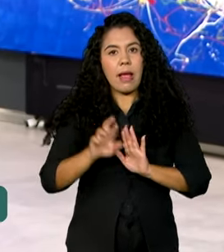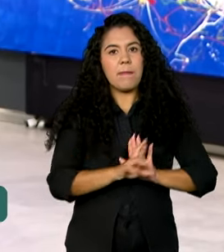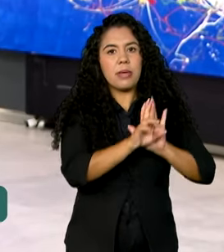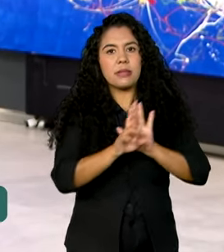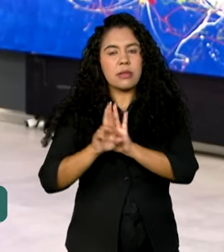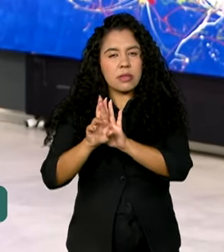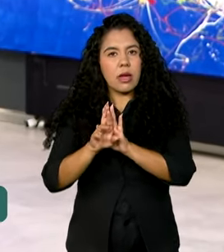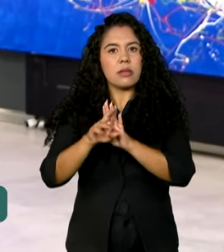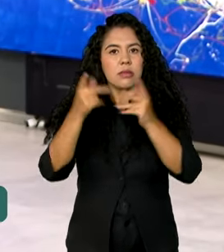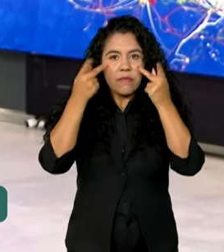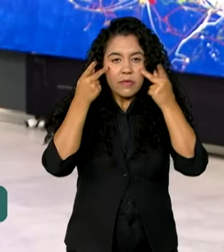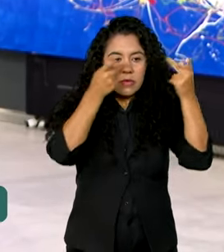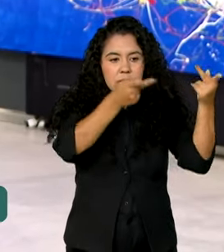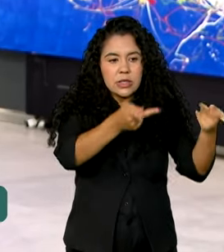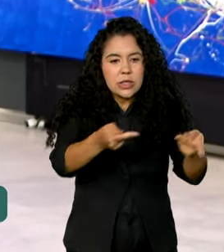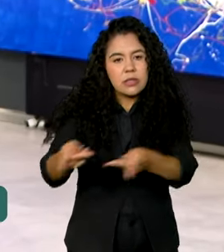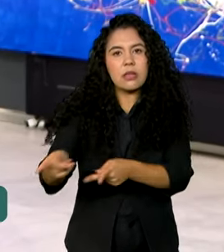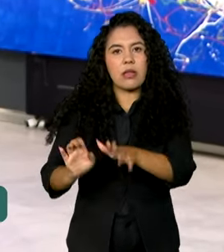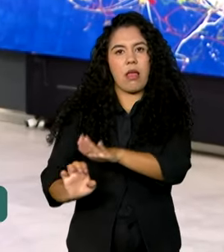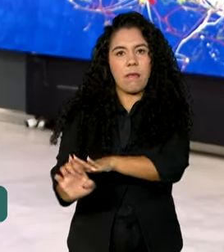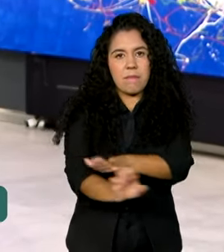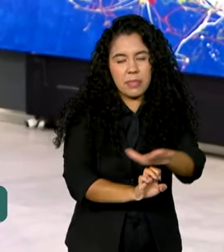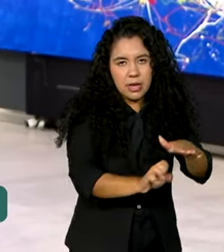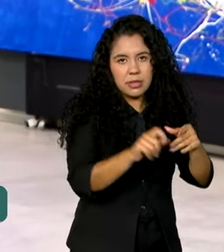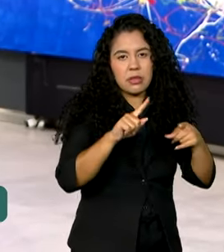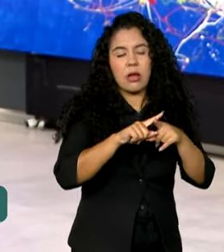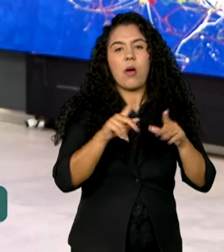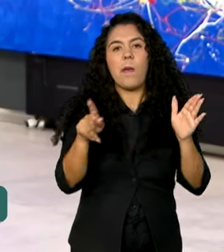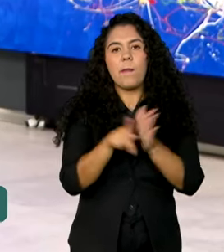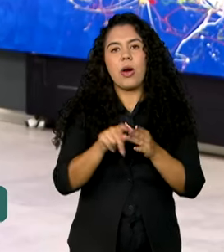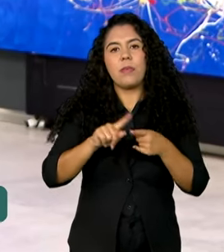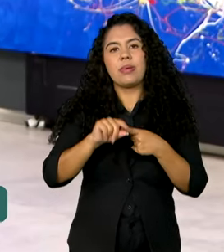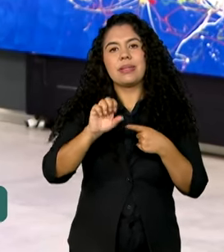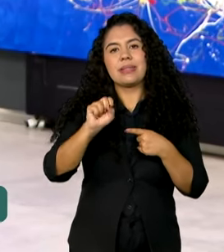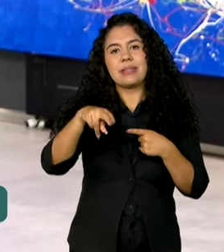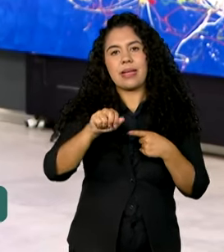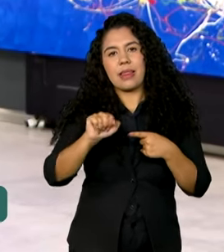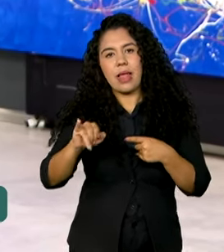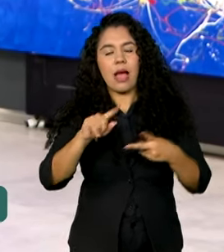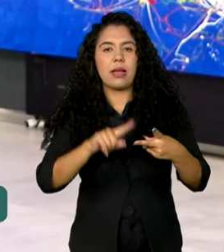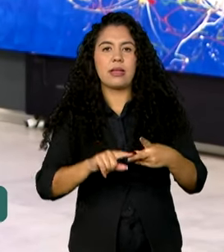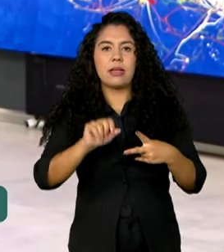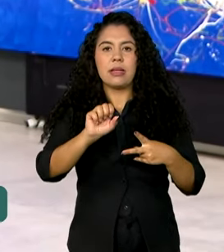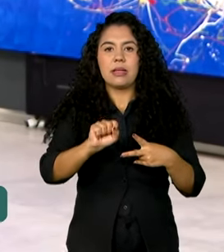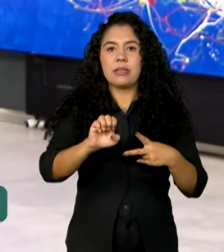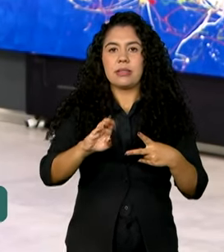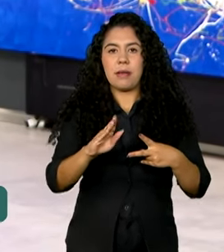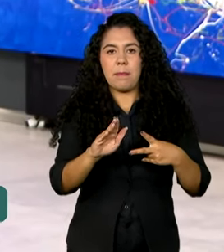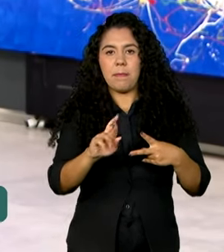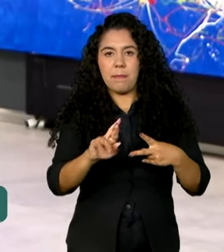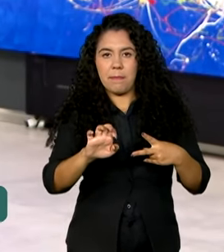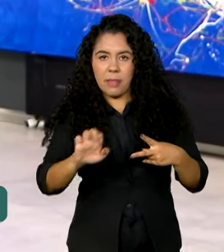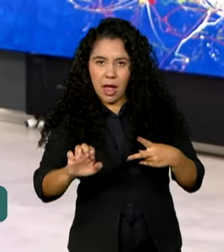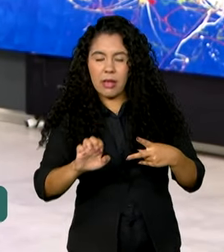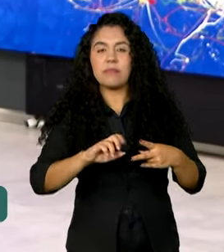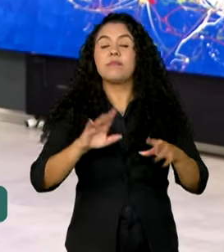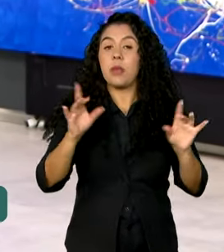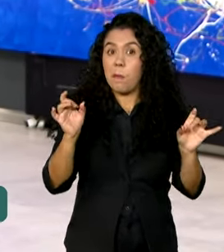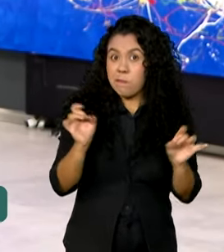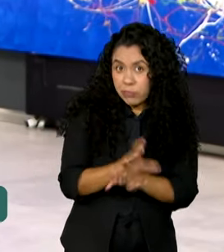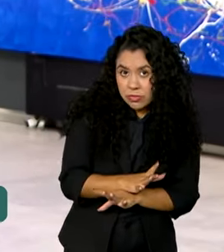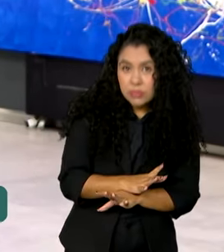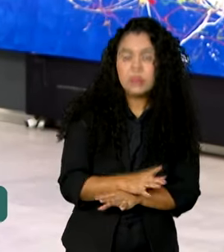orientações do SEBRAE. Depois, o SENAI será responsável pelos projetos individualizados. E, por fim,